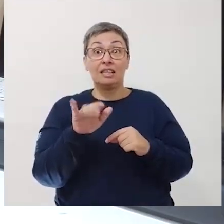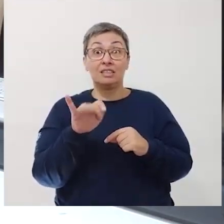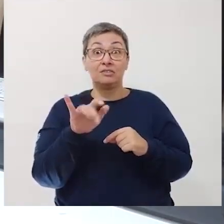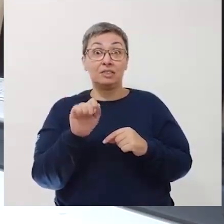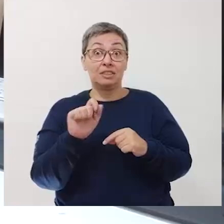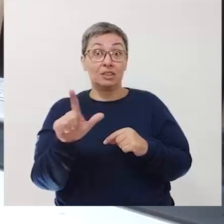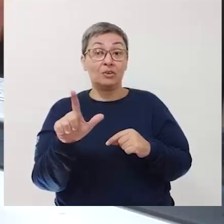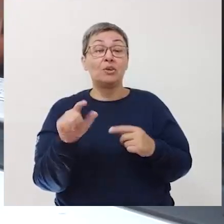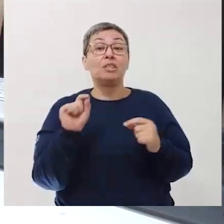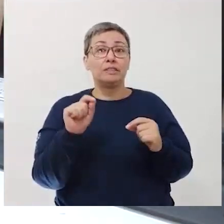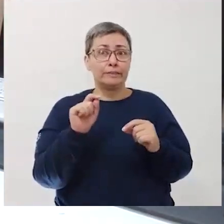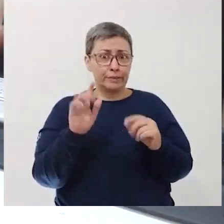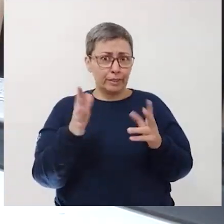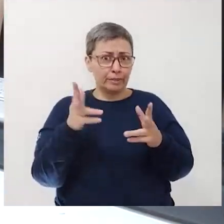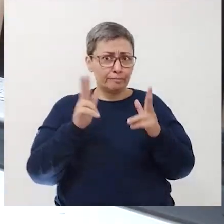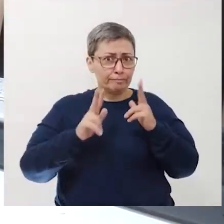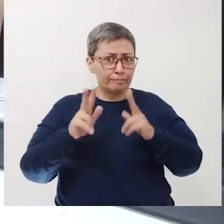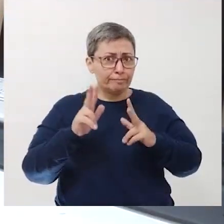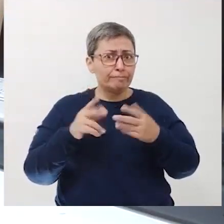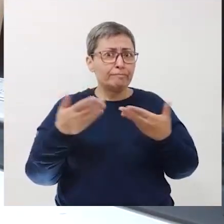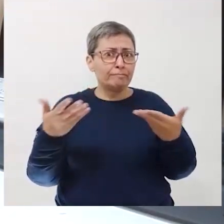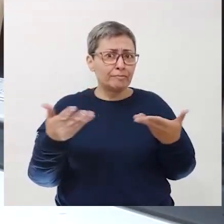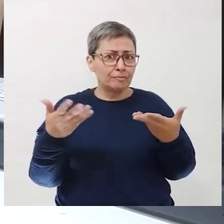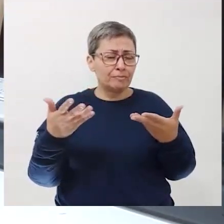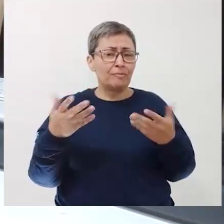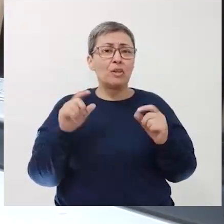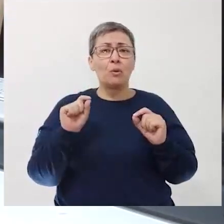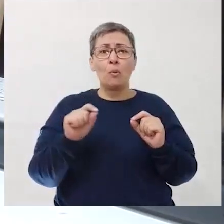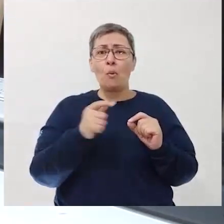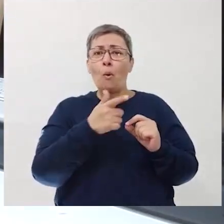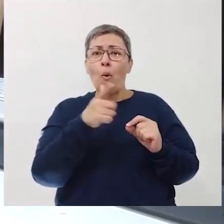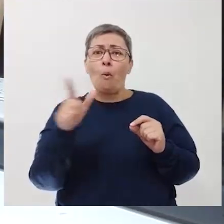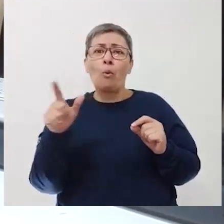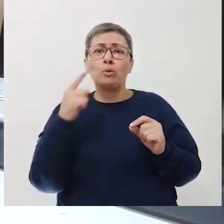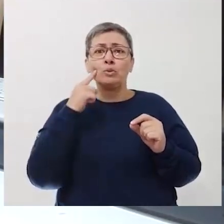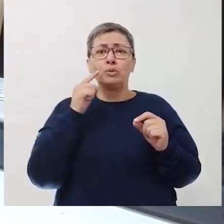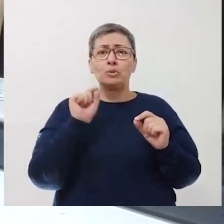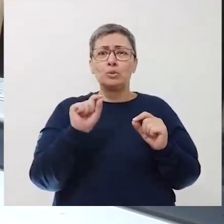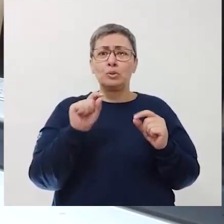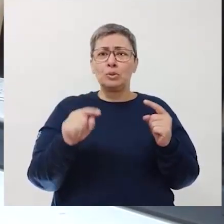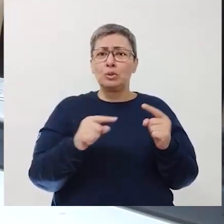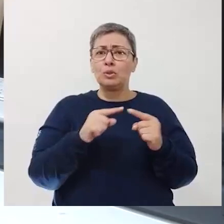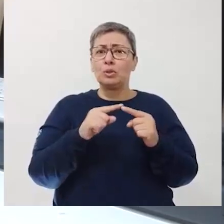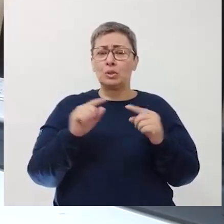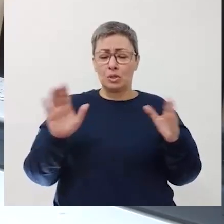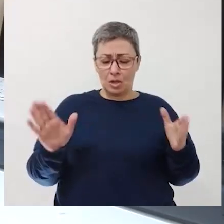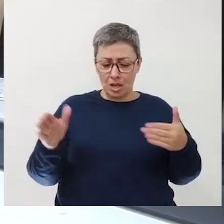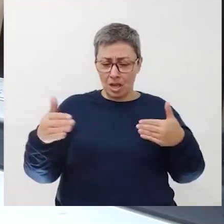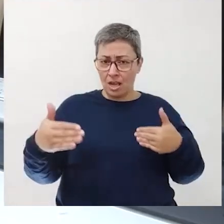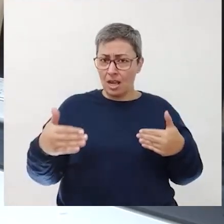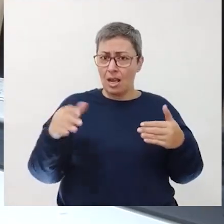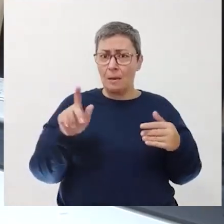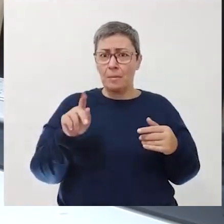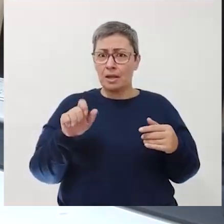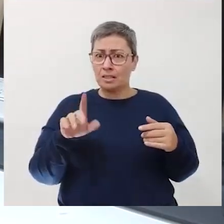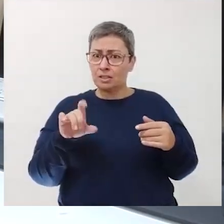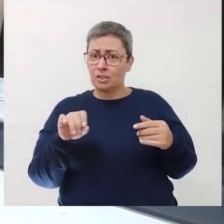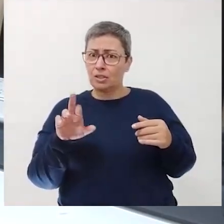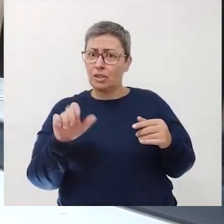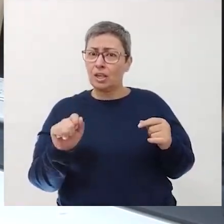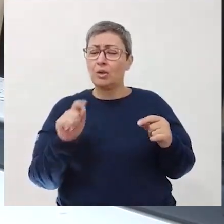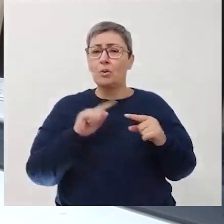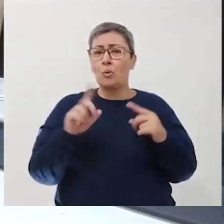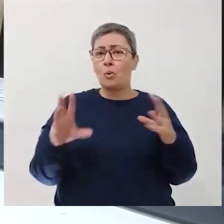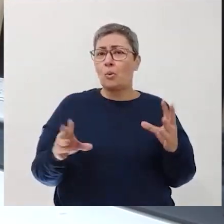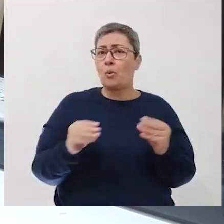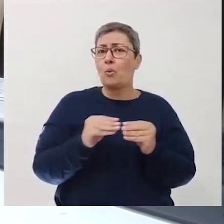Você já deve ter ouvido esse assunto em algum lugar. Outra visão, usando o mito da caixa de Pandora, é no